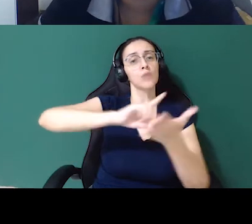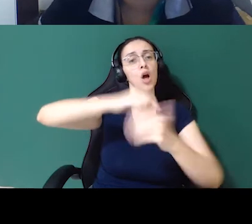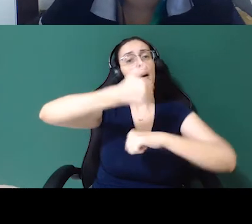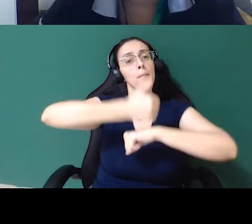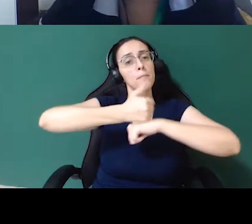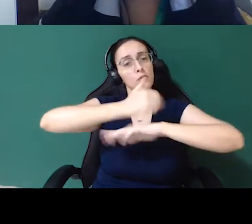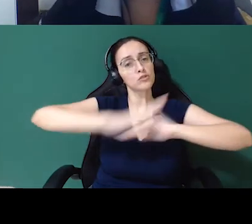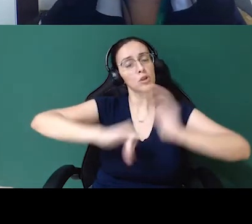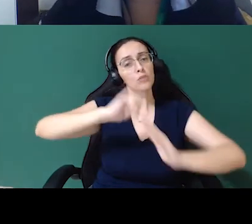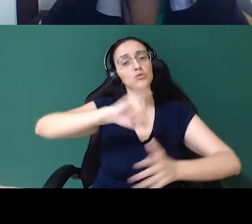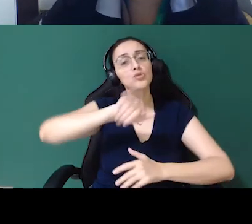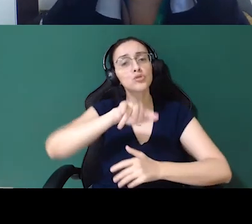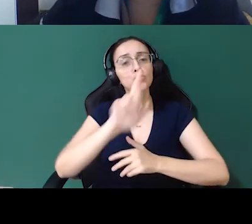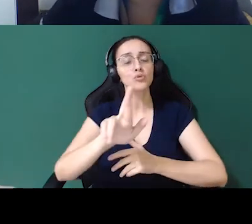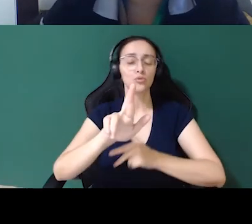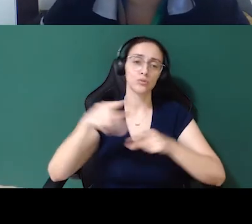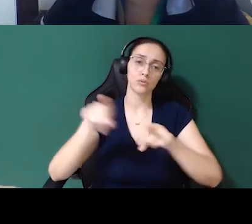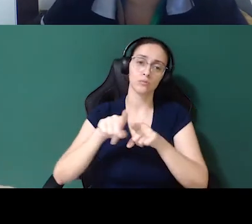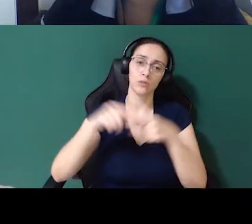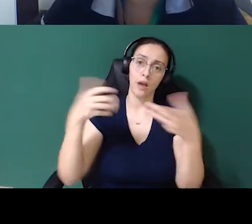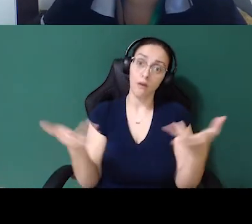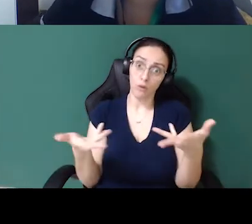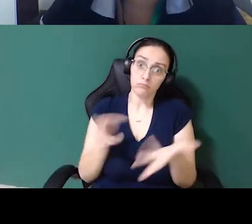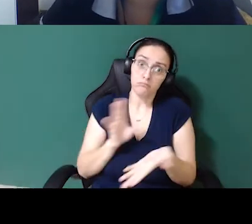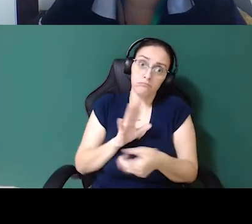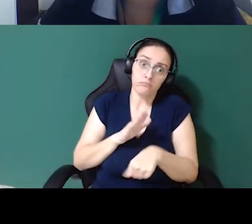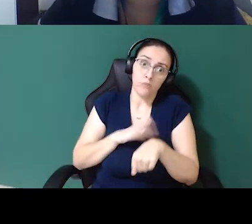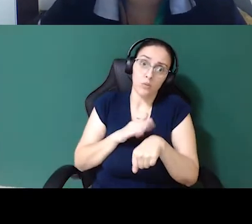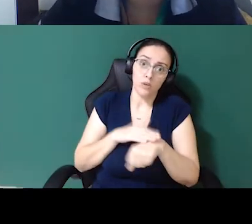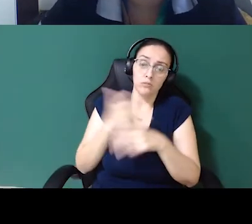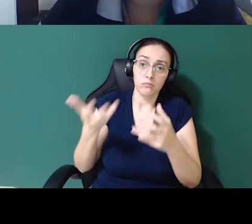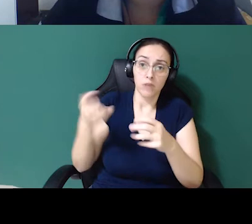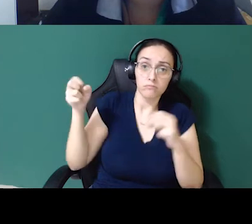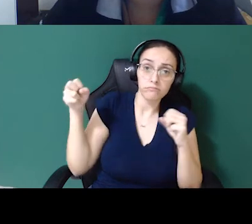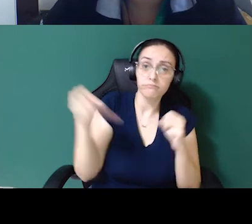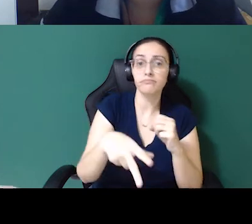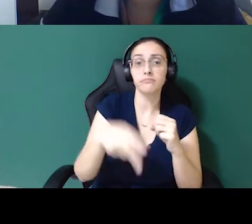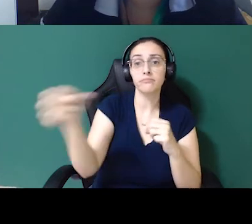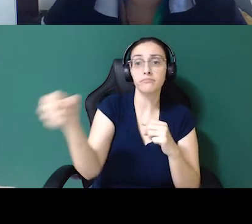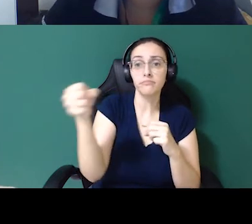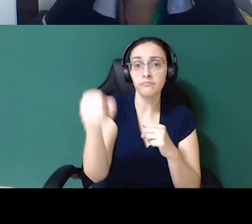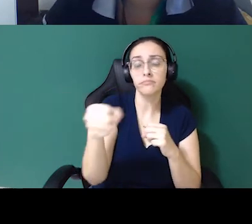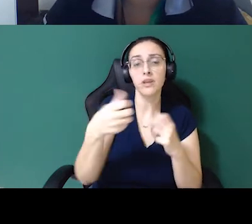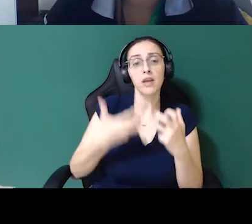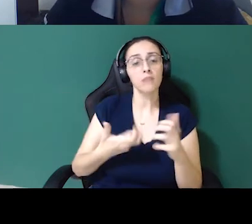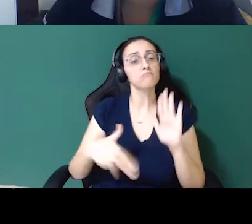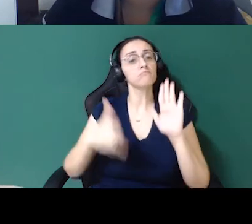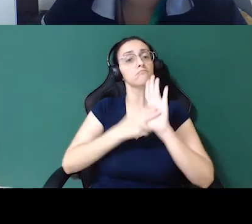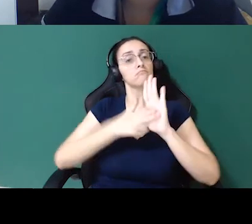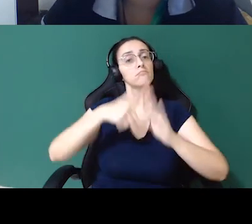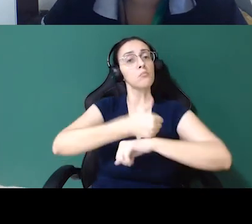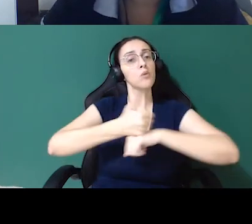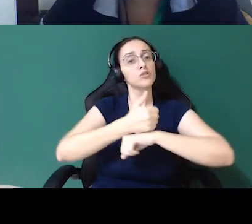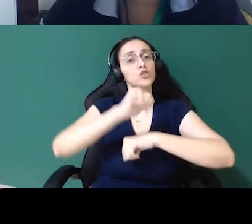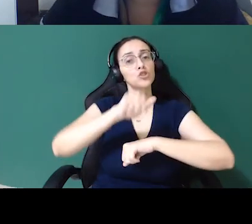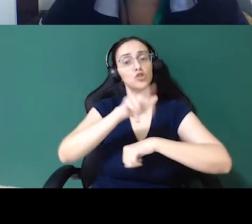júnior. E essa é a realidade do profissional hoje que quer ingressar no mercado. Você assumindo a sua postura de profissional